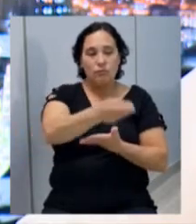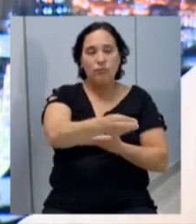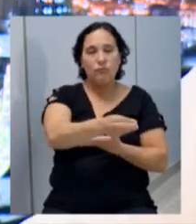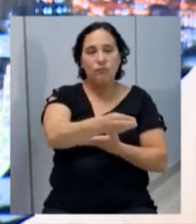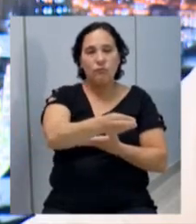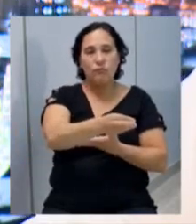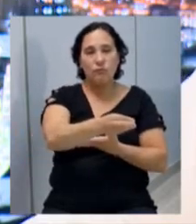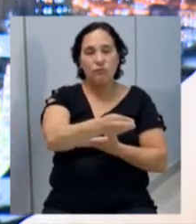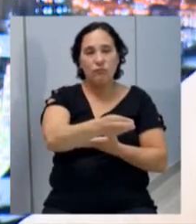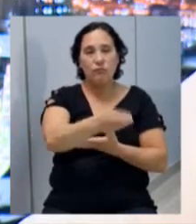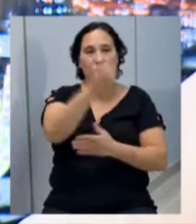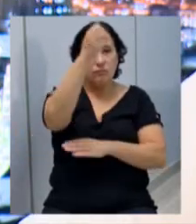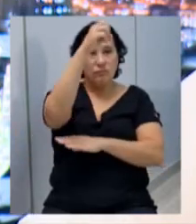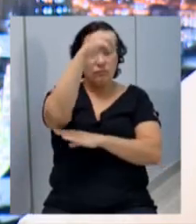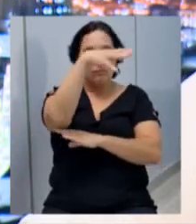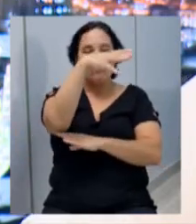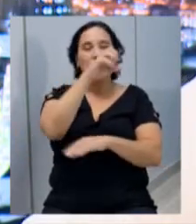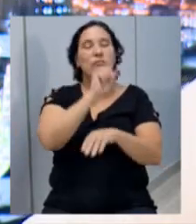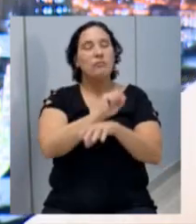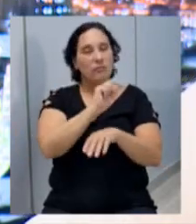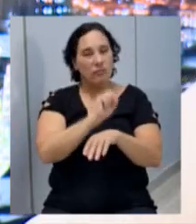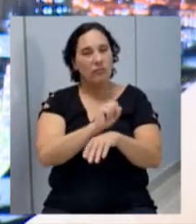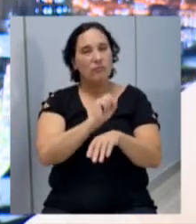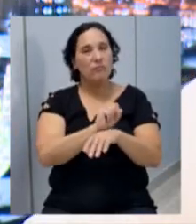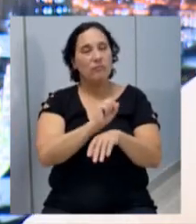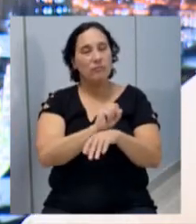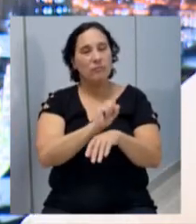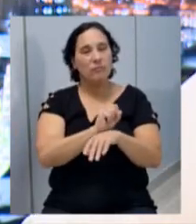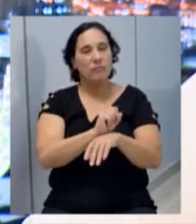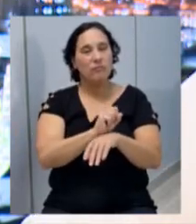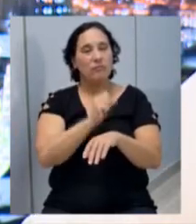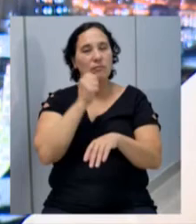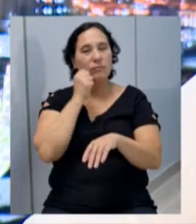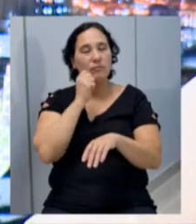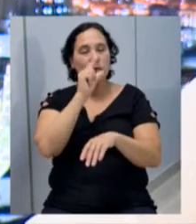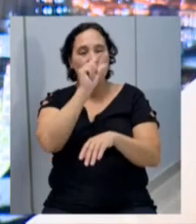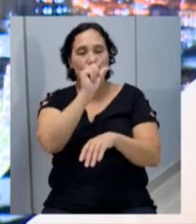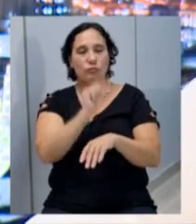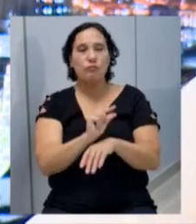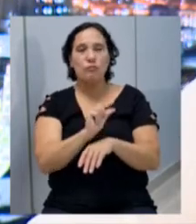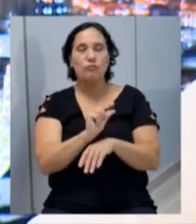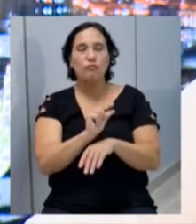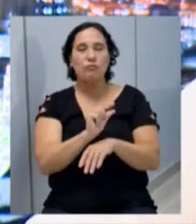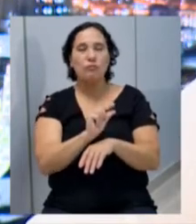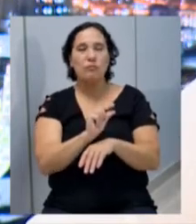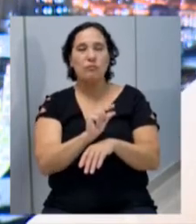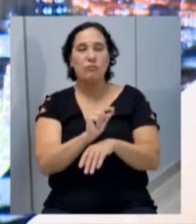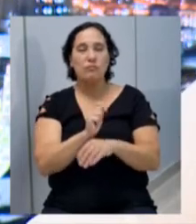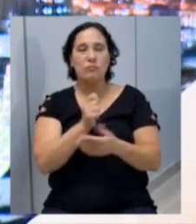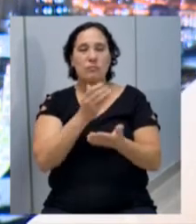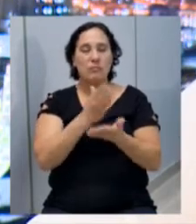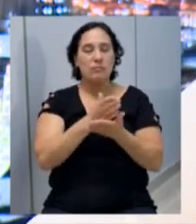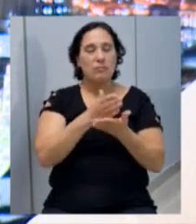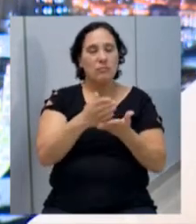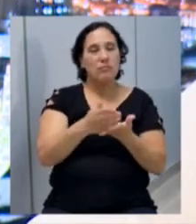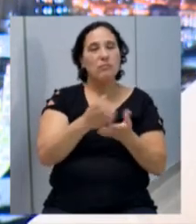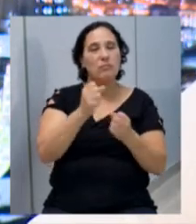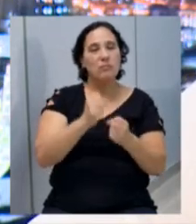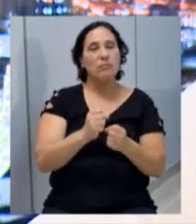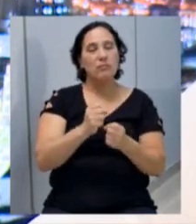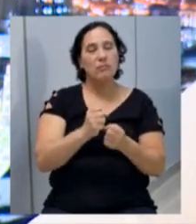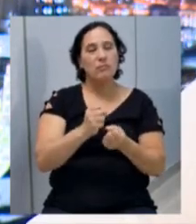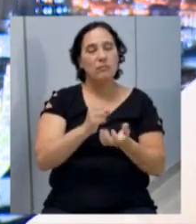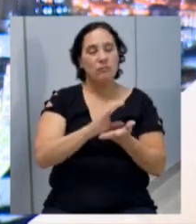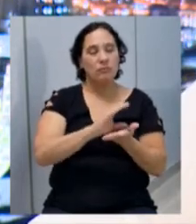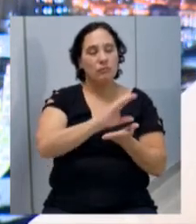para a iluminação. Esperamos que este veículo também, Andressa, possa diminuir os custos e que parte deste recurso possam ser